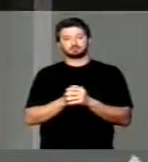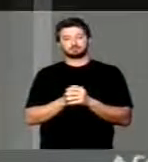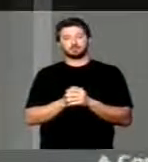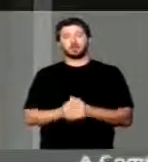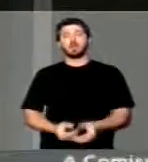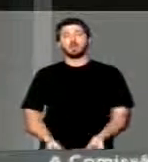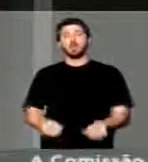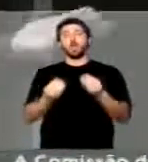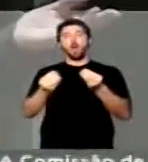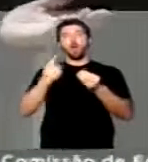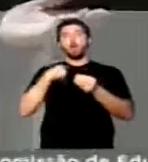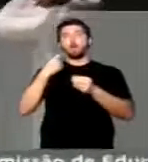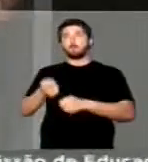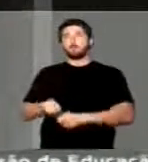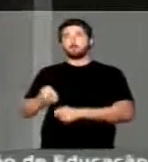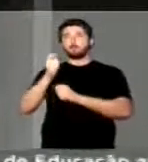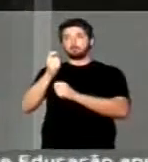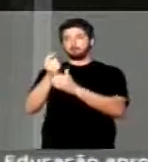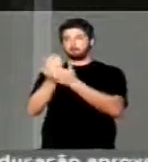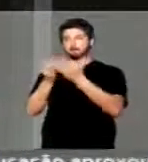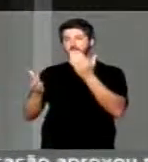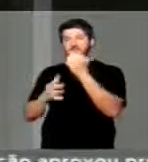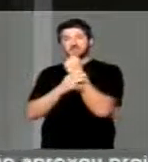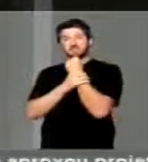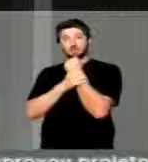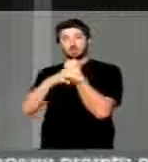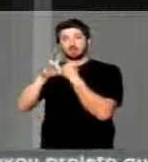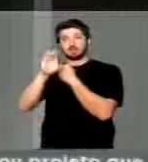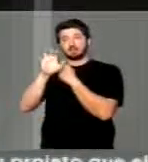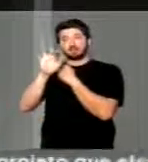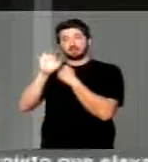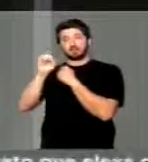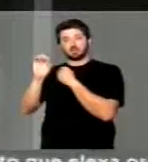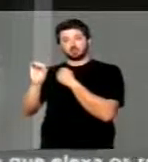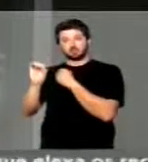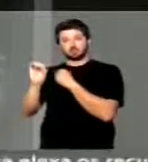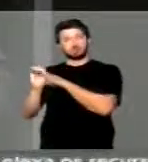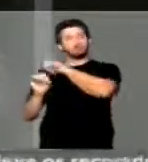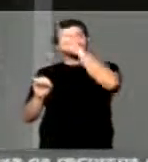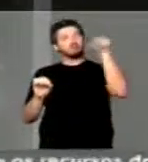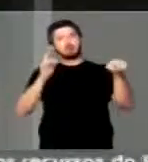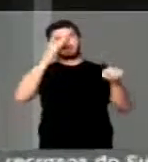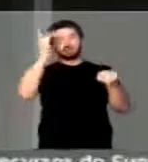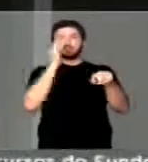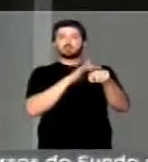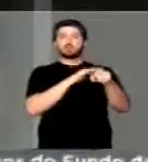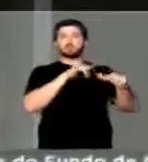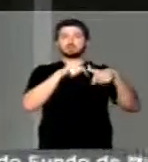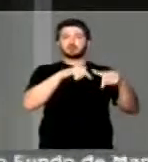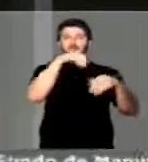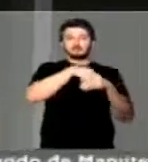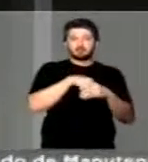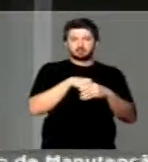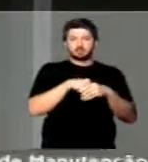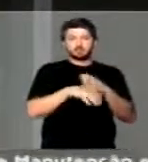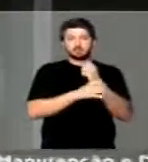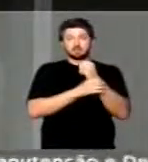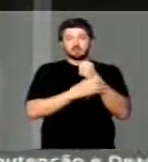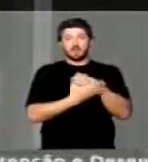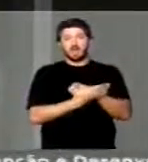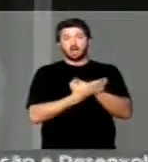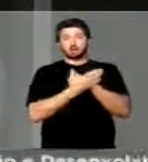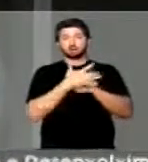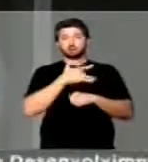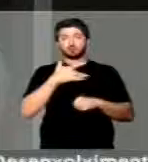como é que o pescador que perde o seguro-defeso, como é que o doente que adoeceu no trabalho, que perde o seguro, o